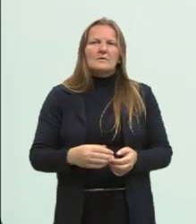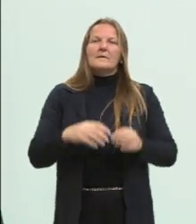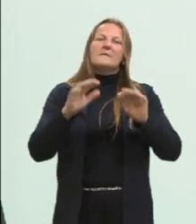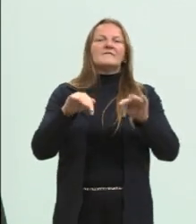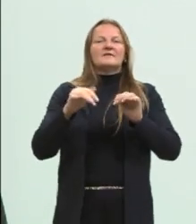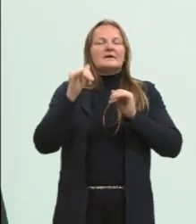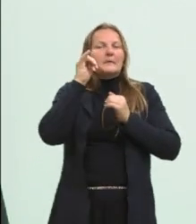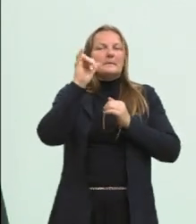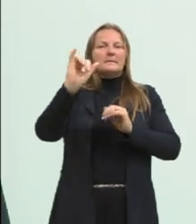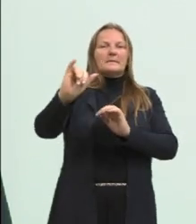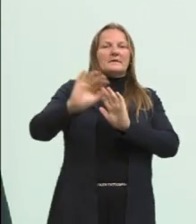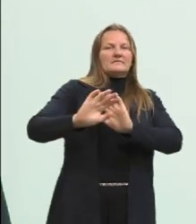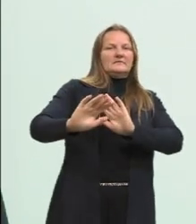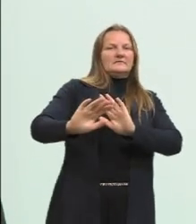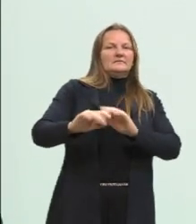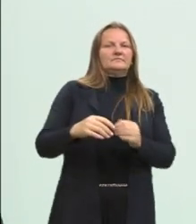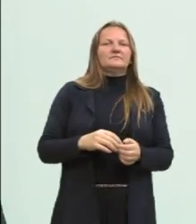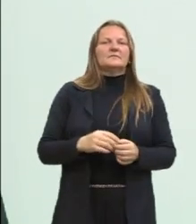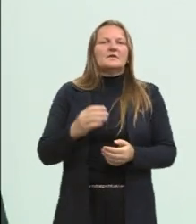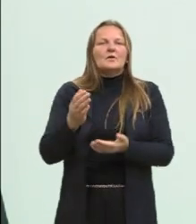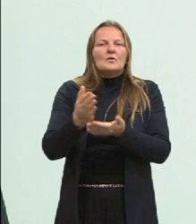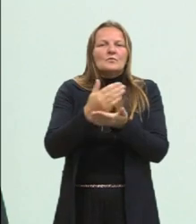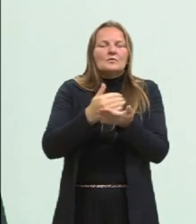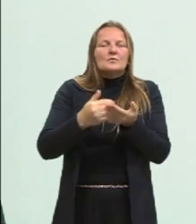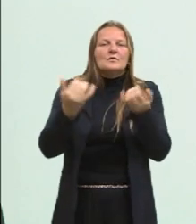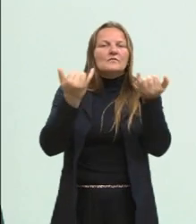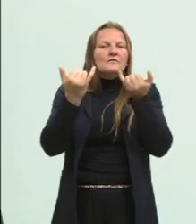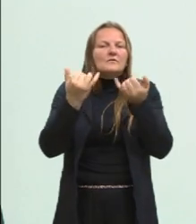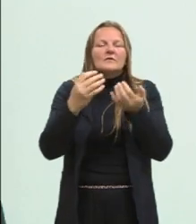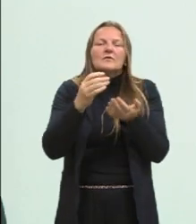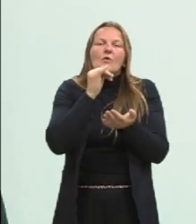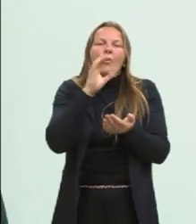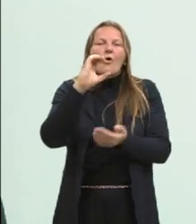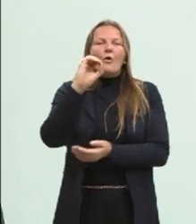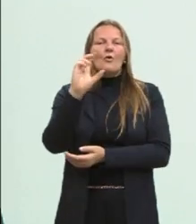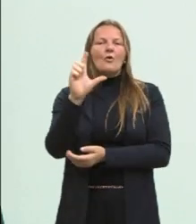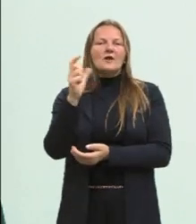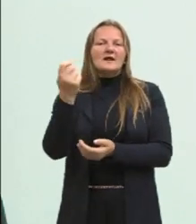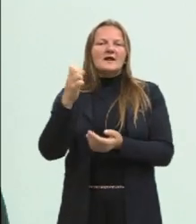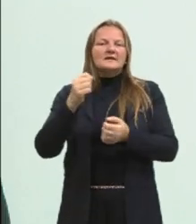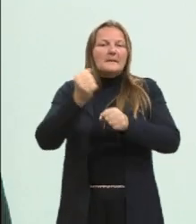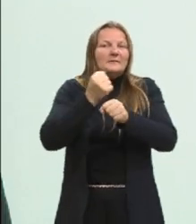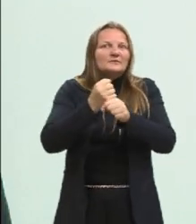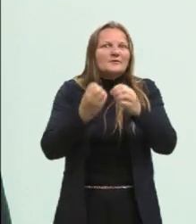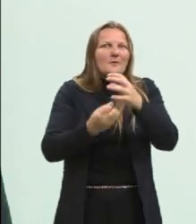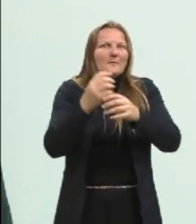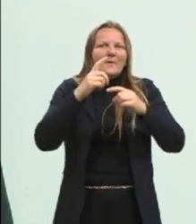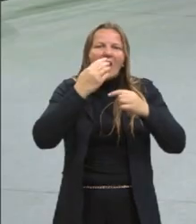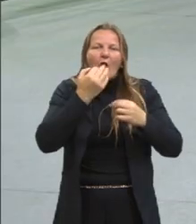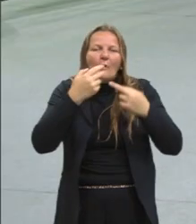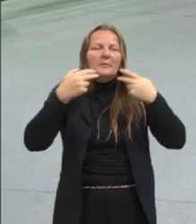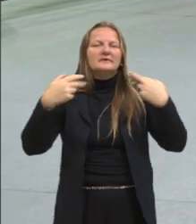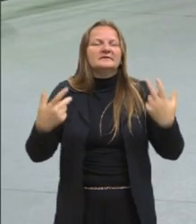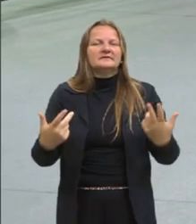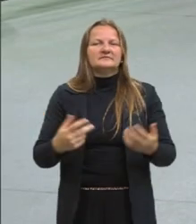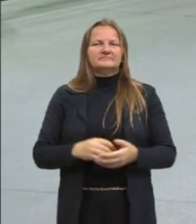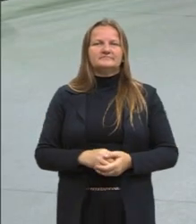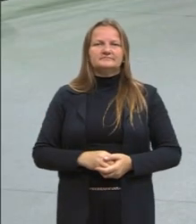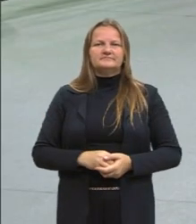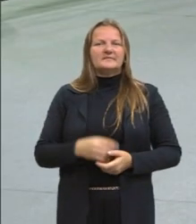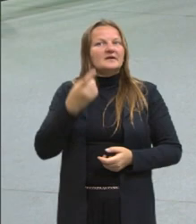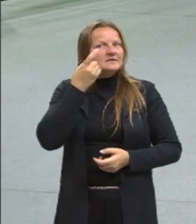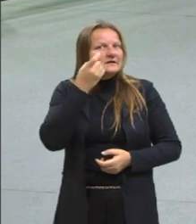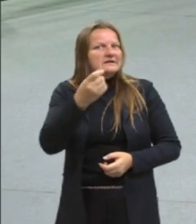mal as colheitas, não destruíssem as colheitas e não destruíssem os alimentos deles. Que interessante, né, Elisa? Muito